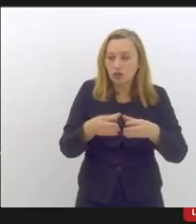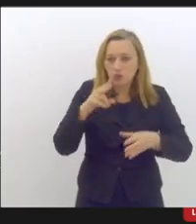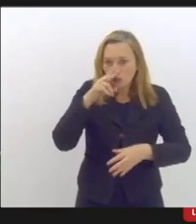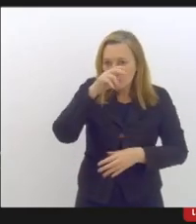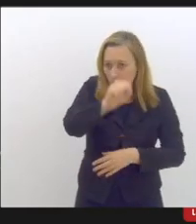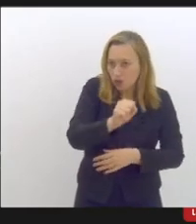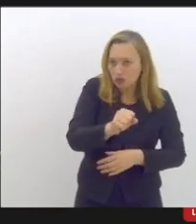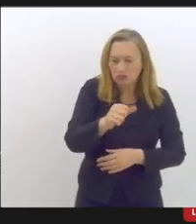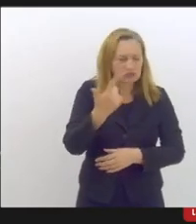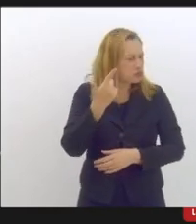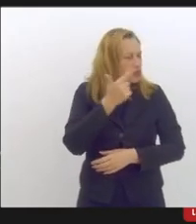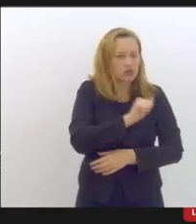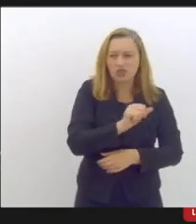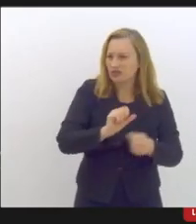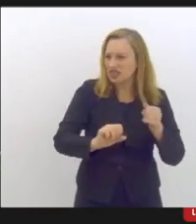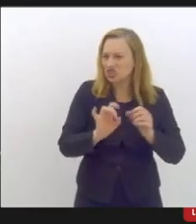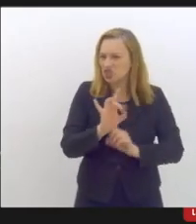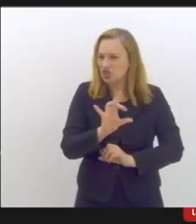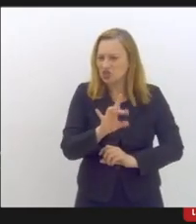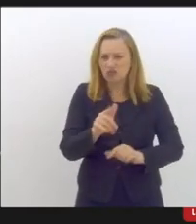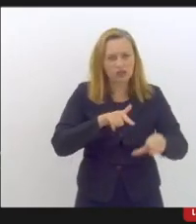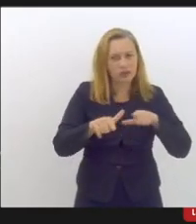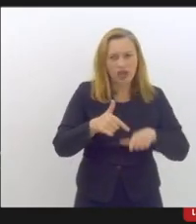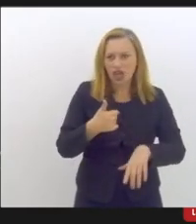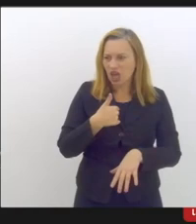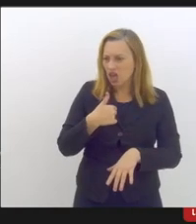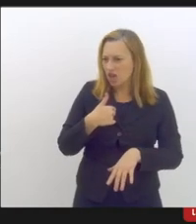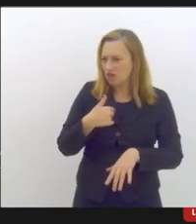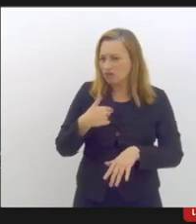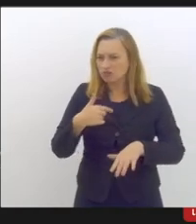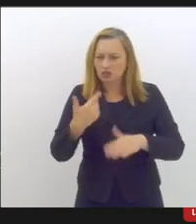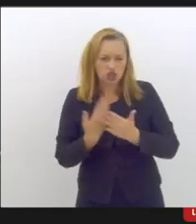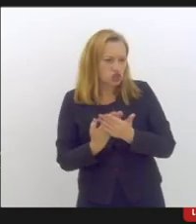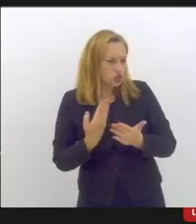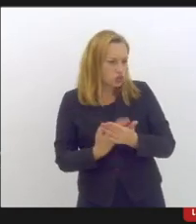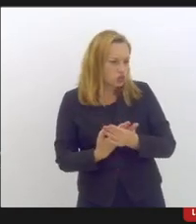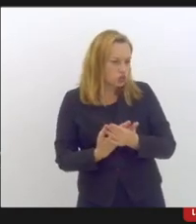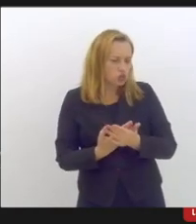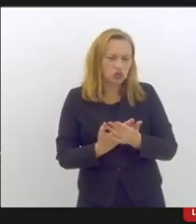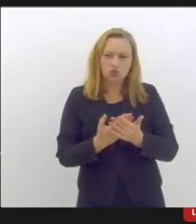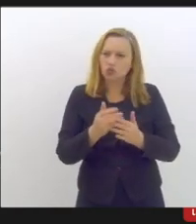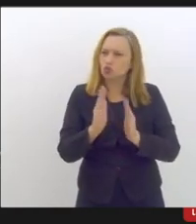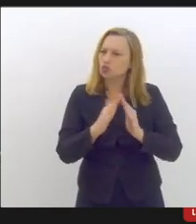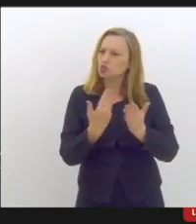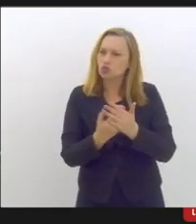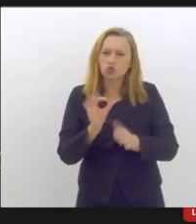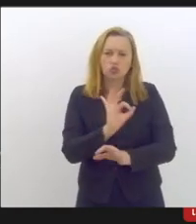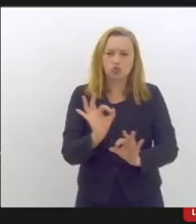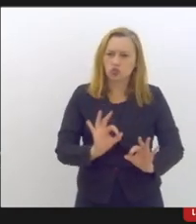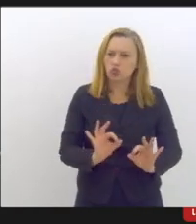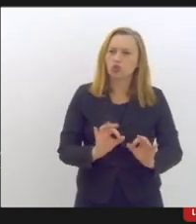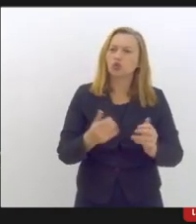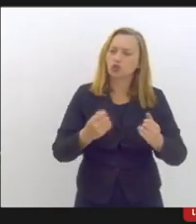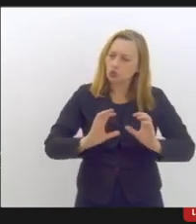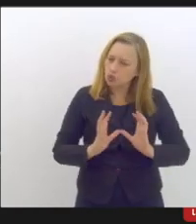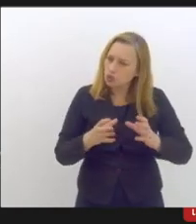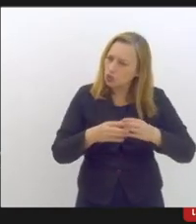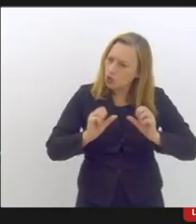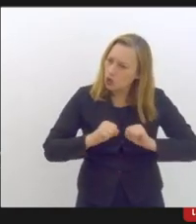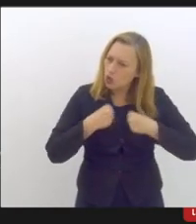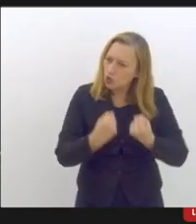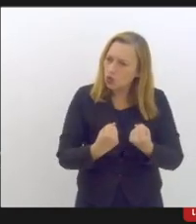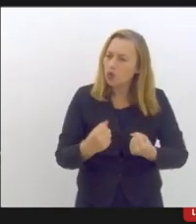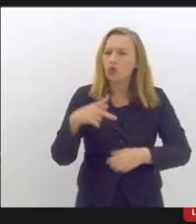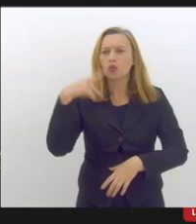ninguém consegue fazer esse trabalho sozinho nem a gente, nem a escola, nem a atenção primária então é necessário um fortalecimento de política pública